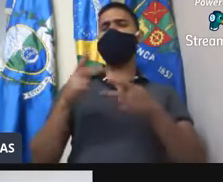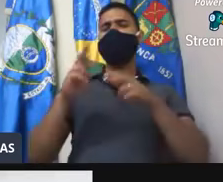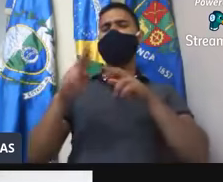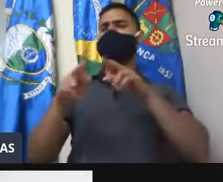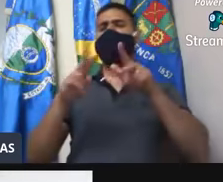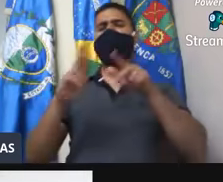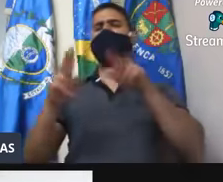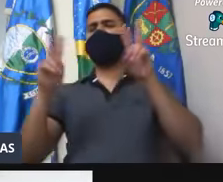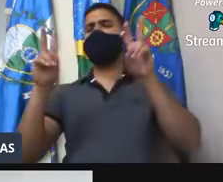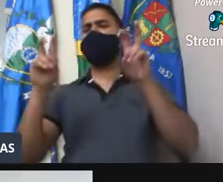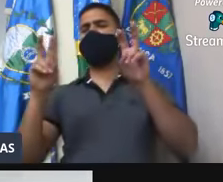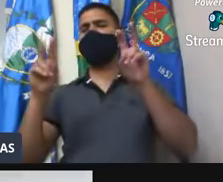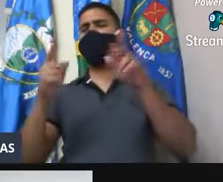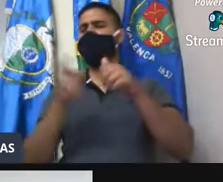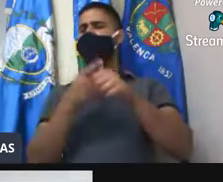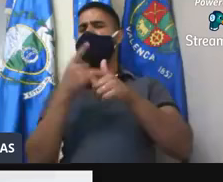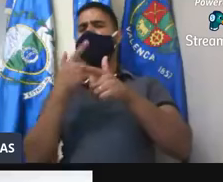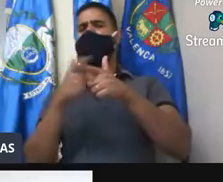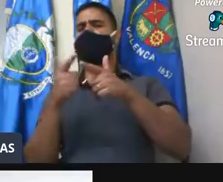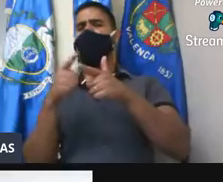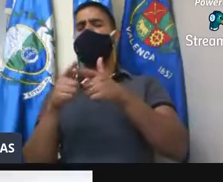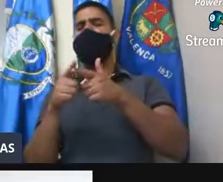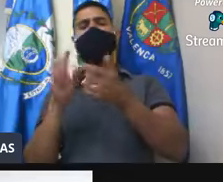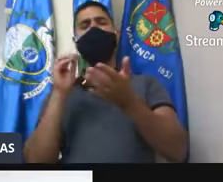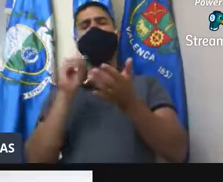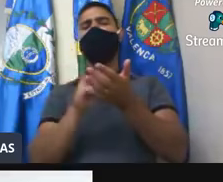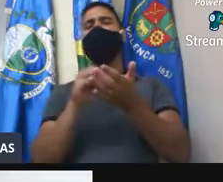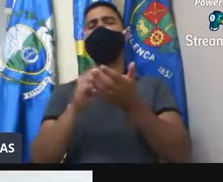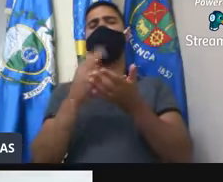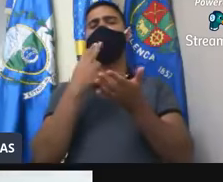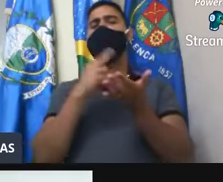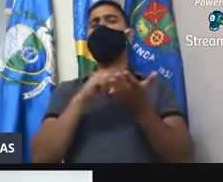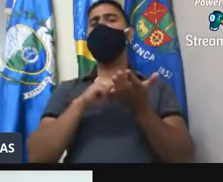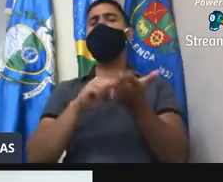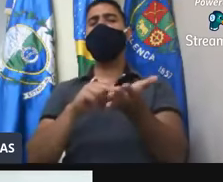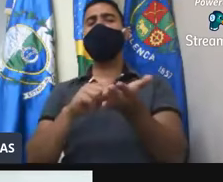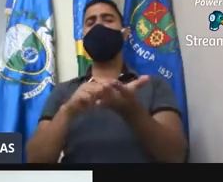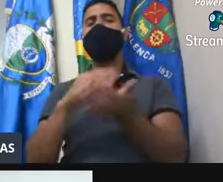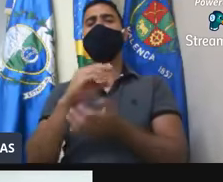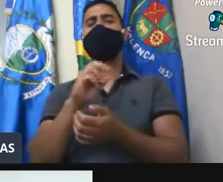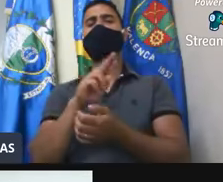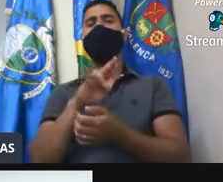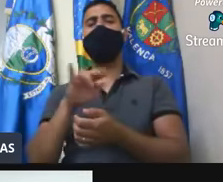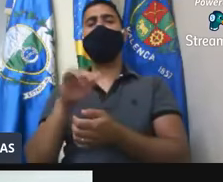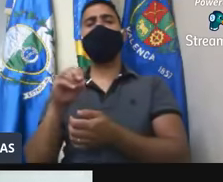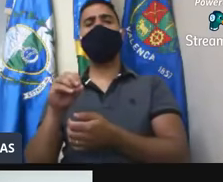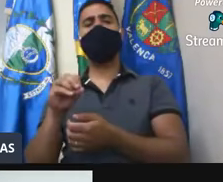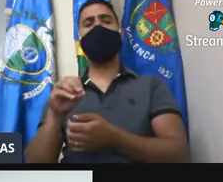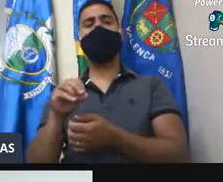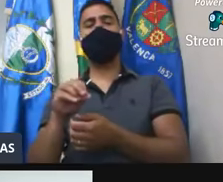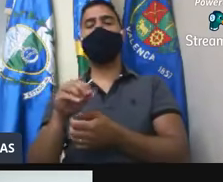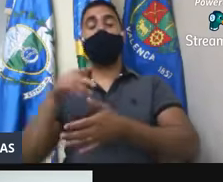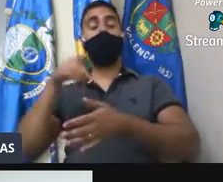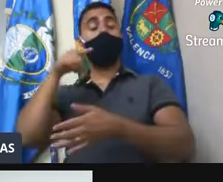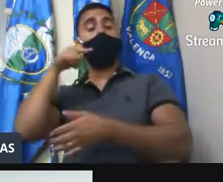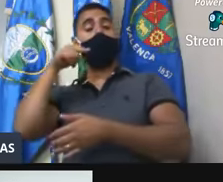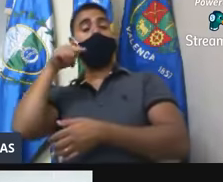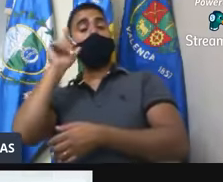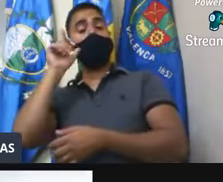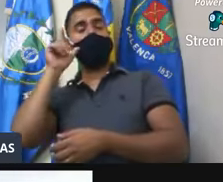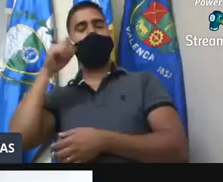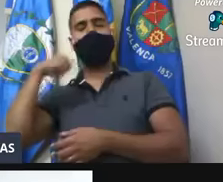pelo problema de Sanzabel da agência do Correio, novamente, né, pelo que foi falado ontem, pela